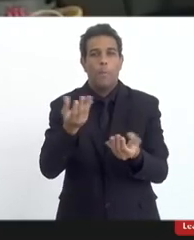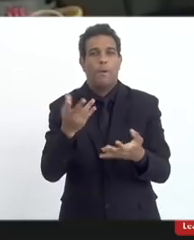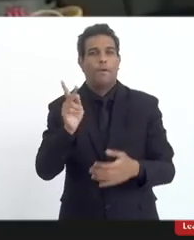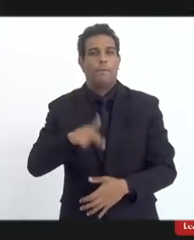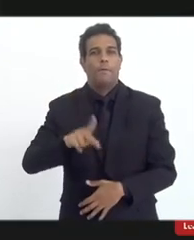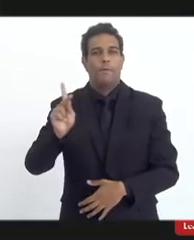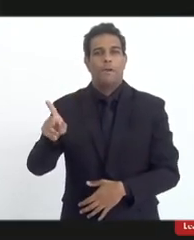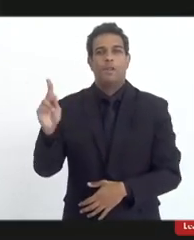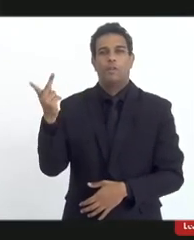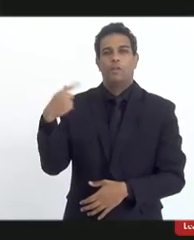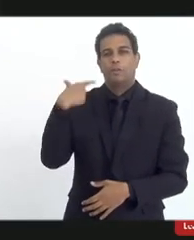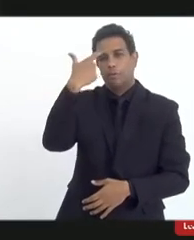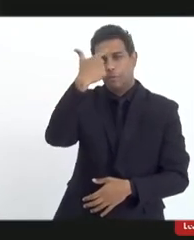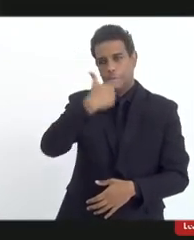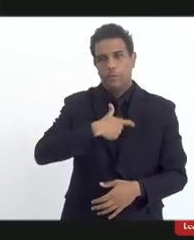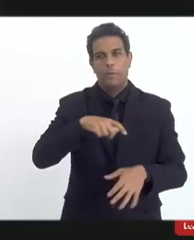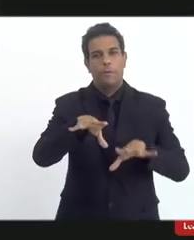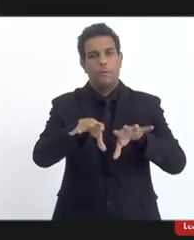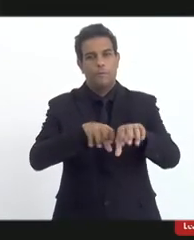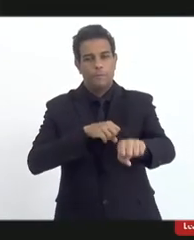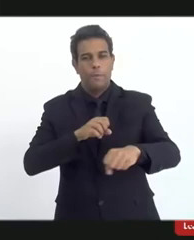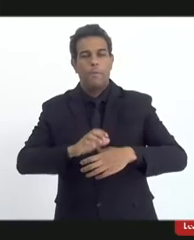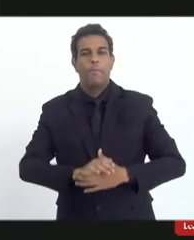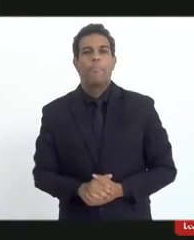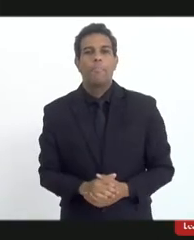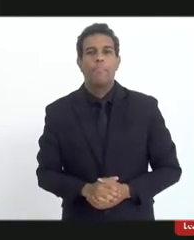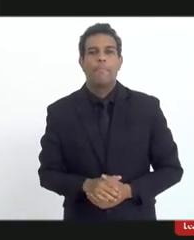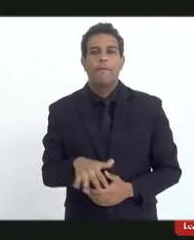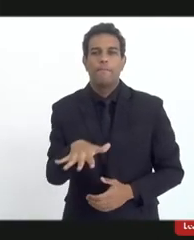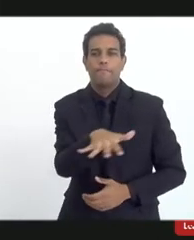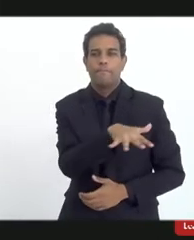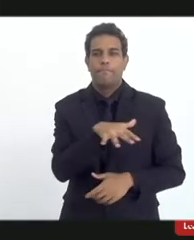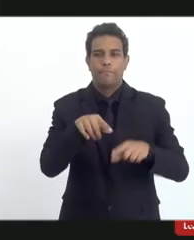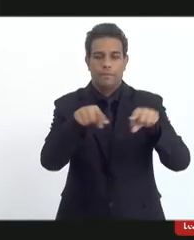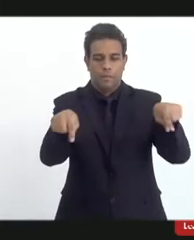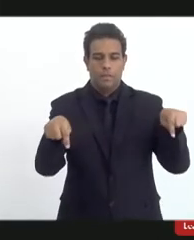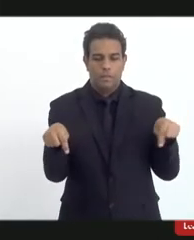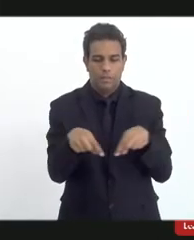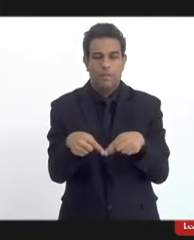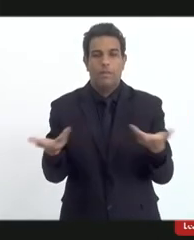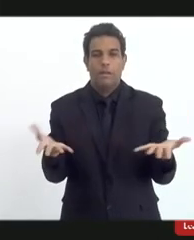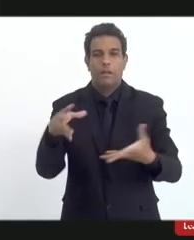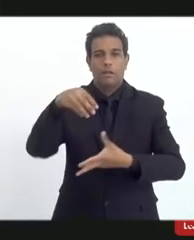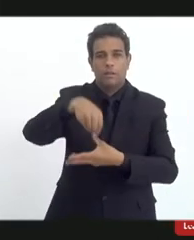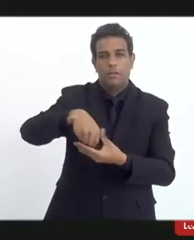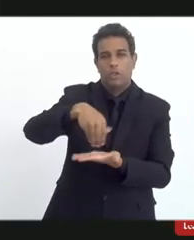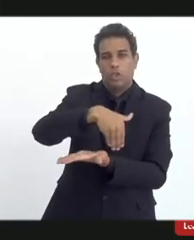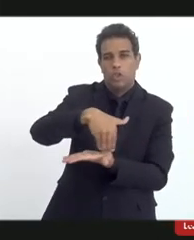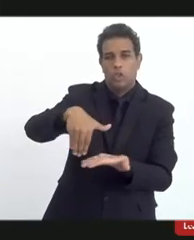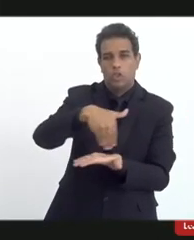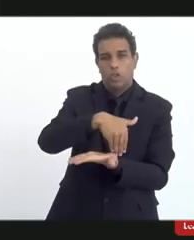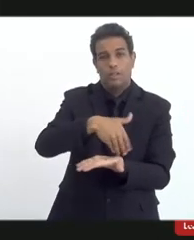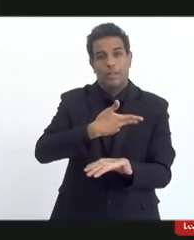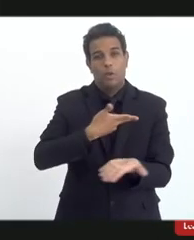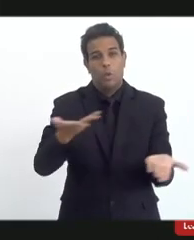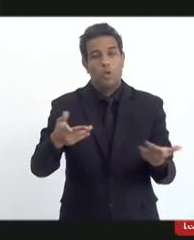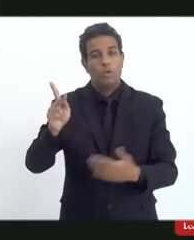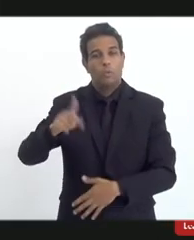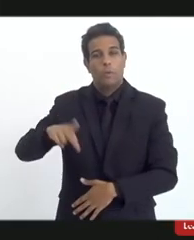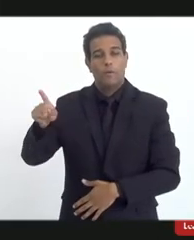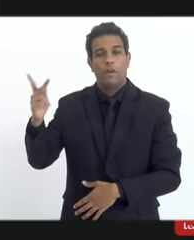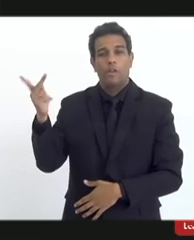professora porque eu sou professora de sala de aula estou aqui na Secretaria de Educação mas professora de história